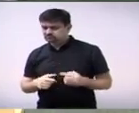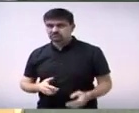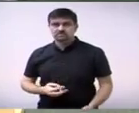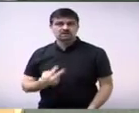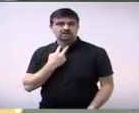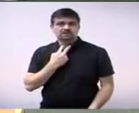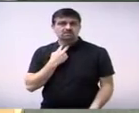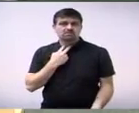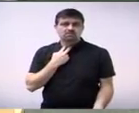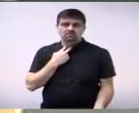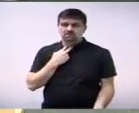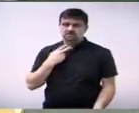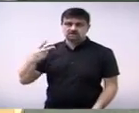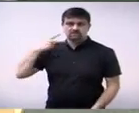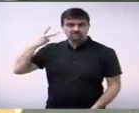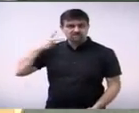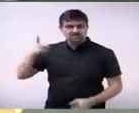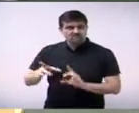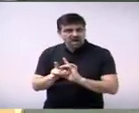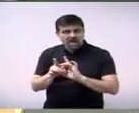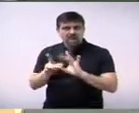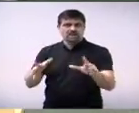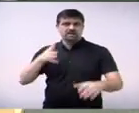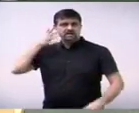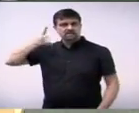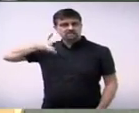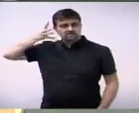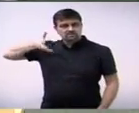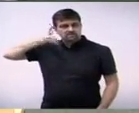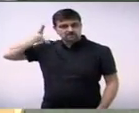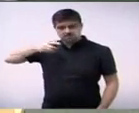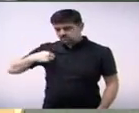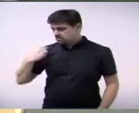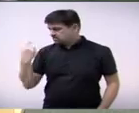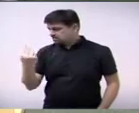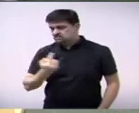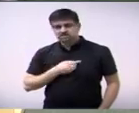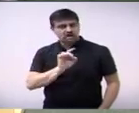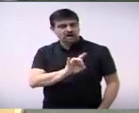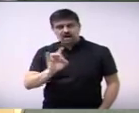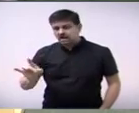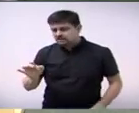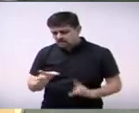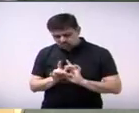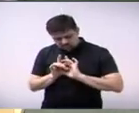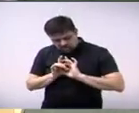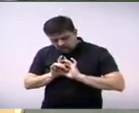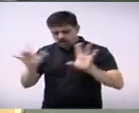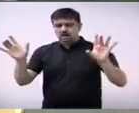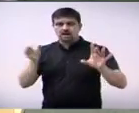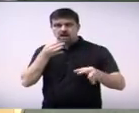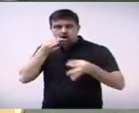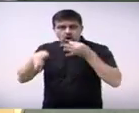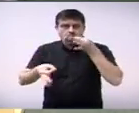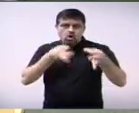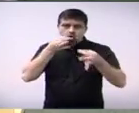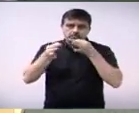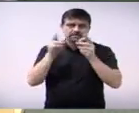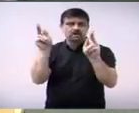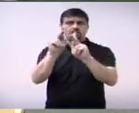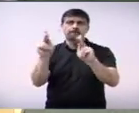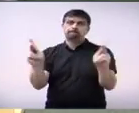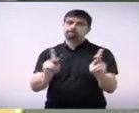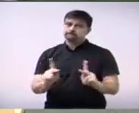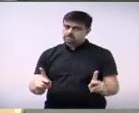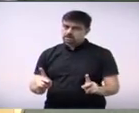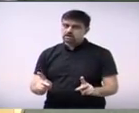ameaçar colega não contribui com o espírito que a gente está propondo aqui de ter paz ter tranquilidade respeito